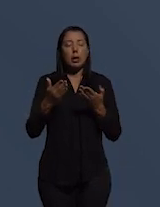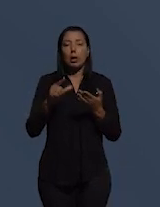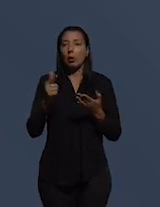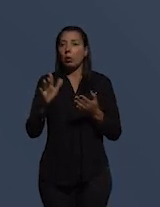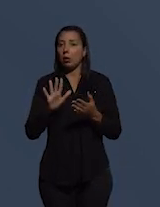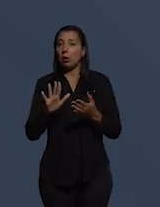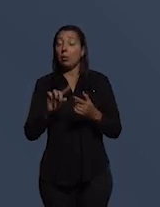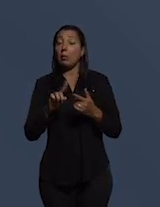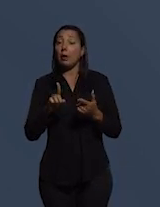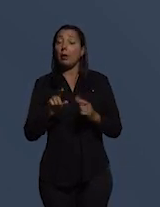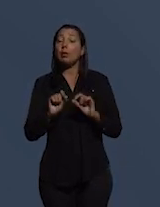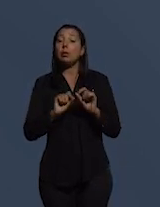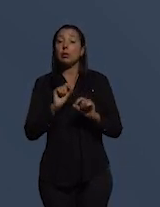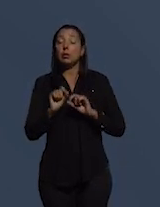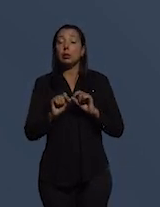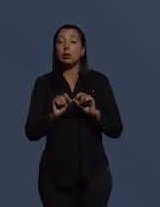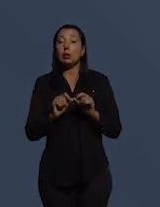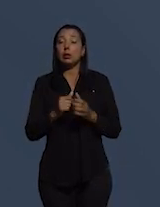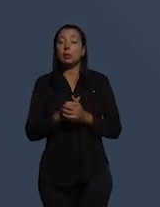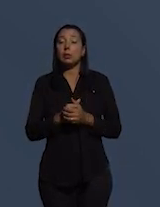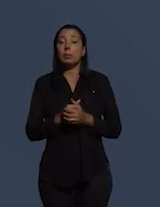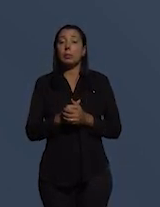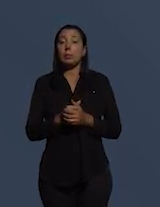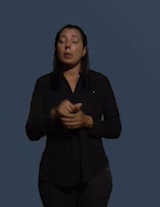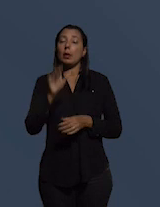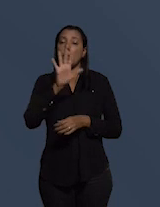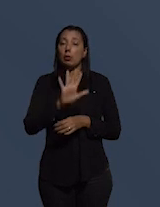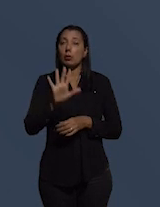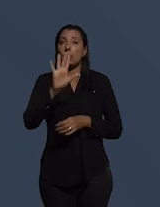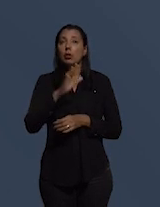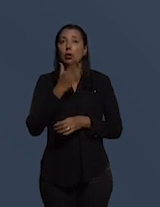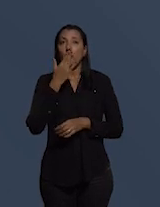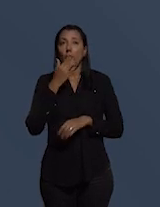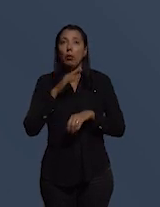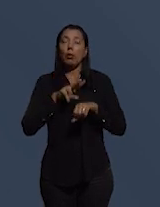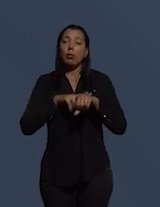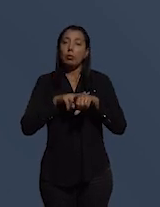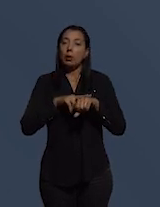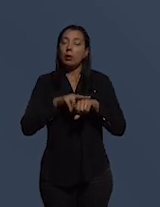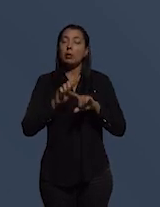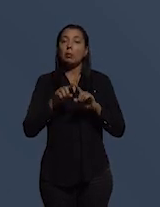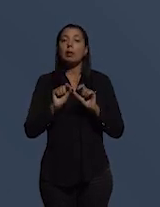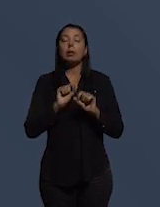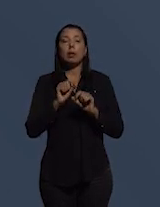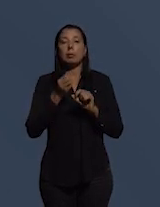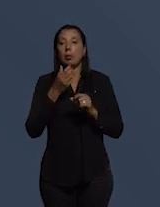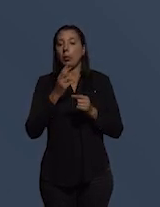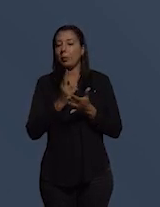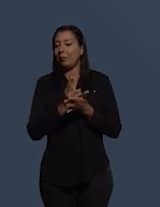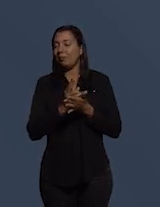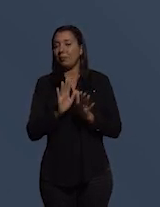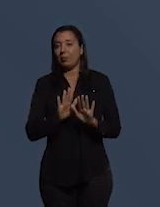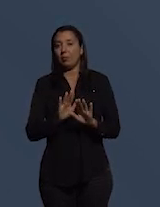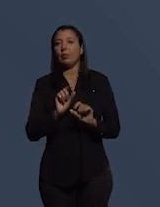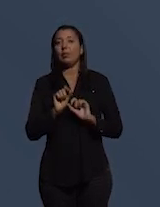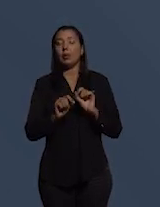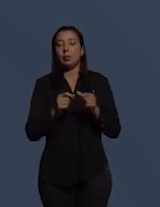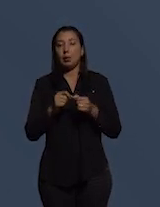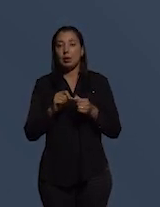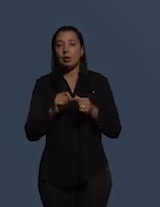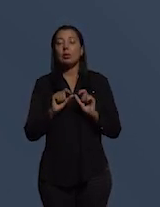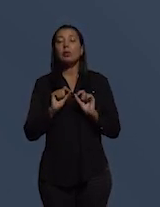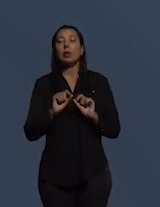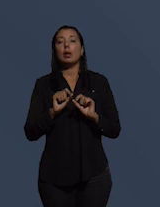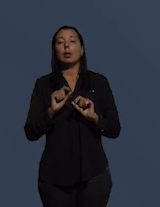então a maior parte do continente está em verde mas a tendência não é muito boa de fato nós vemos poucos